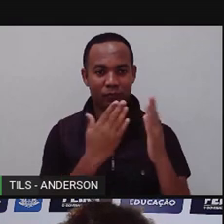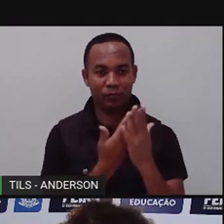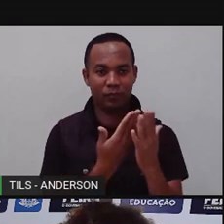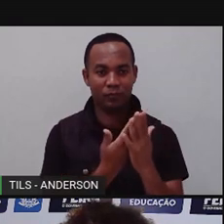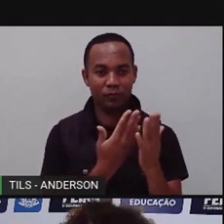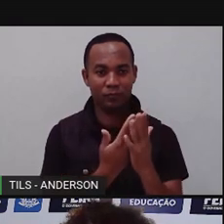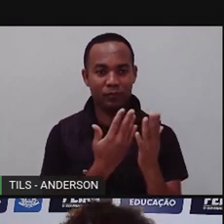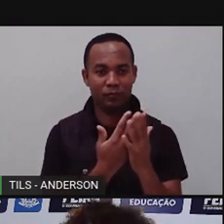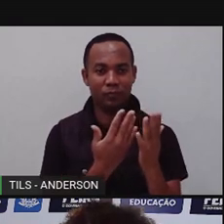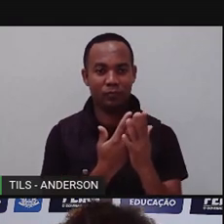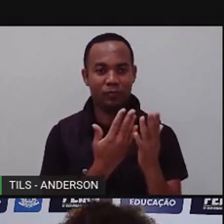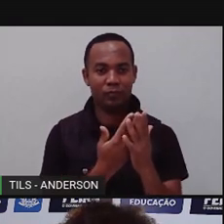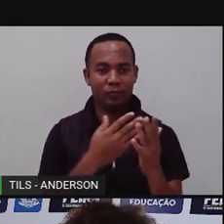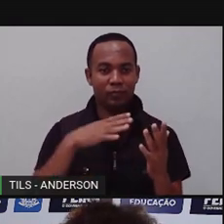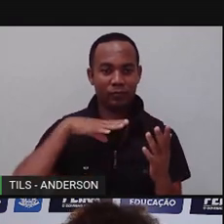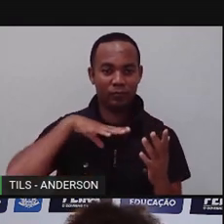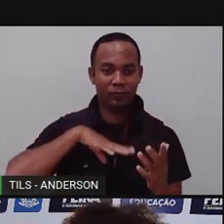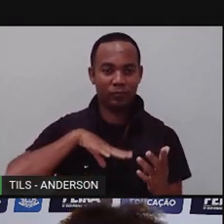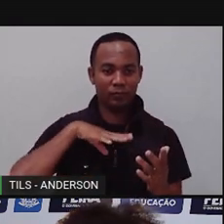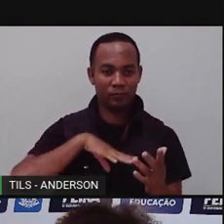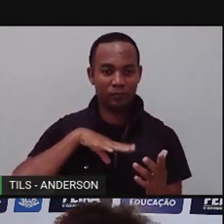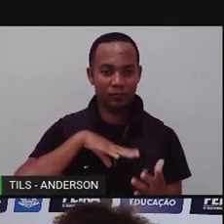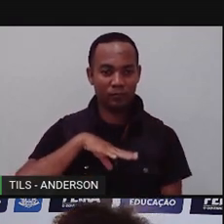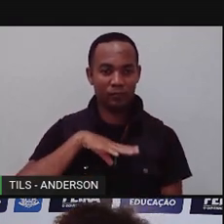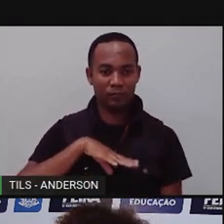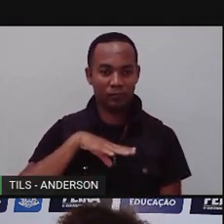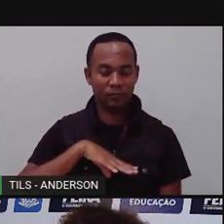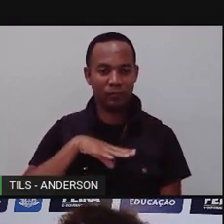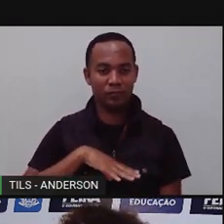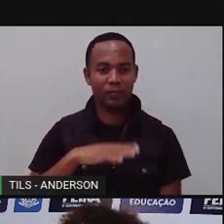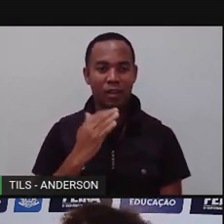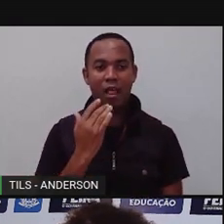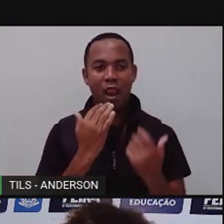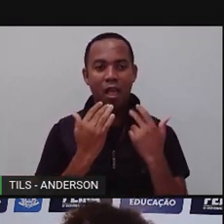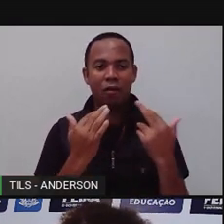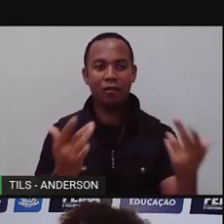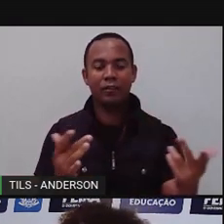linguagem. Então, vamos lá.